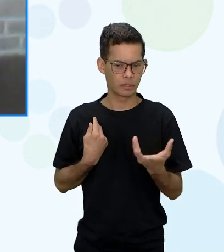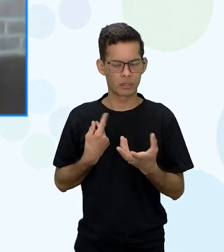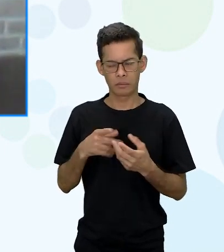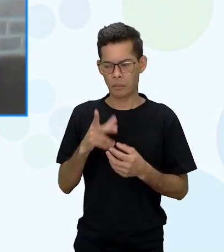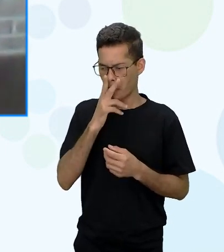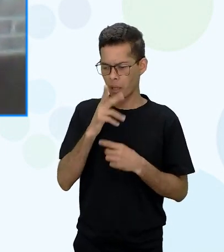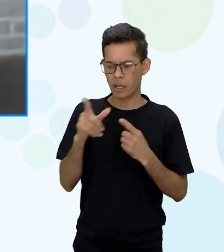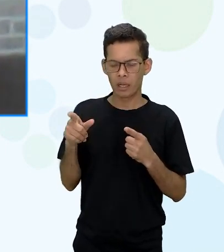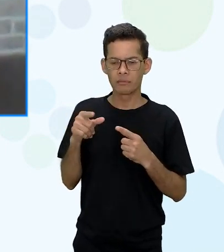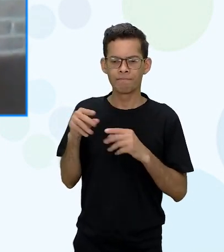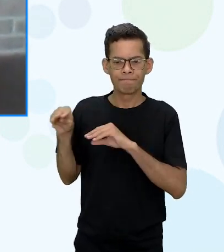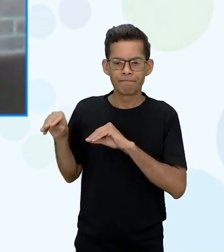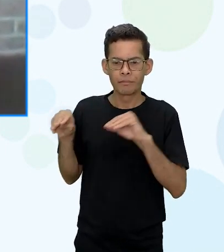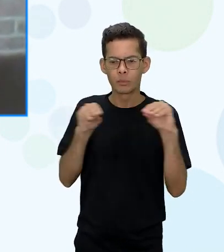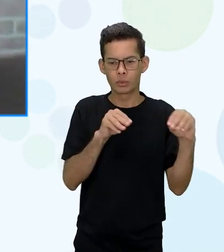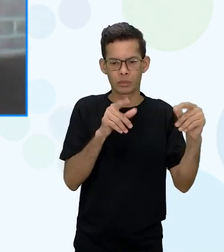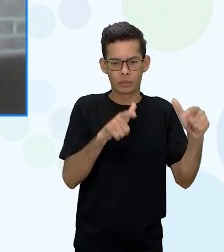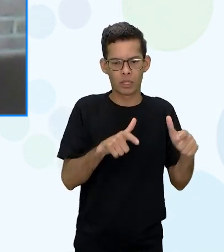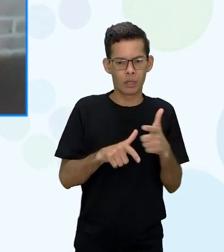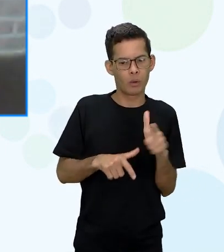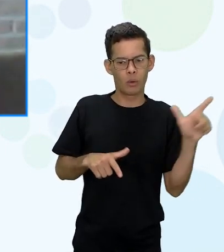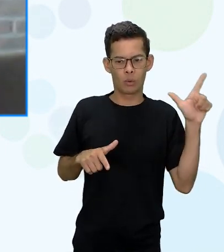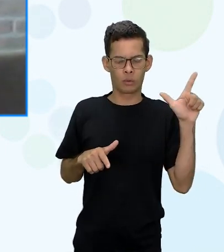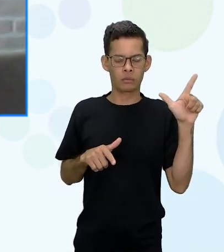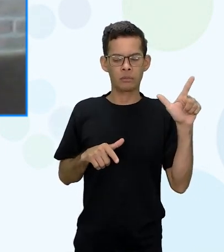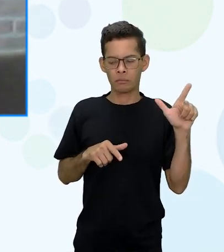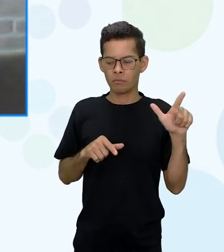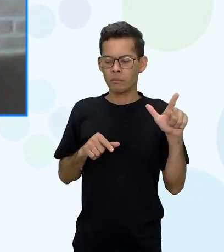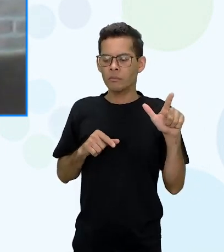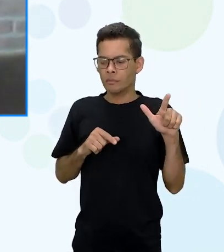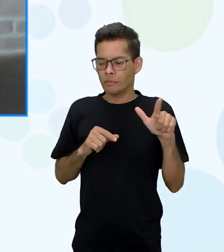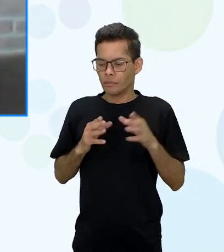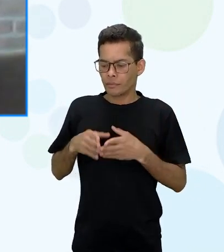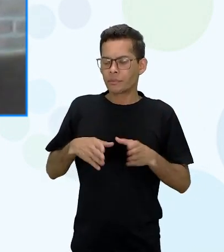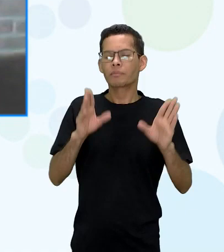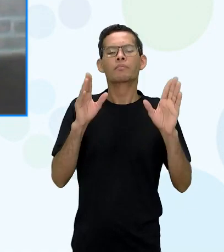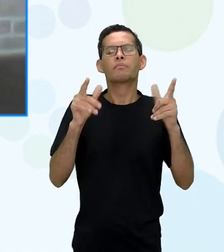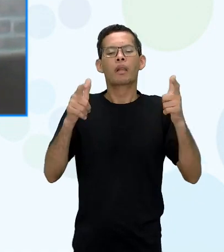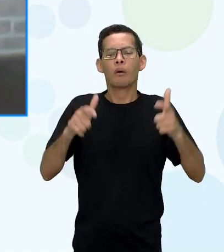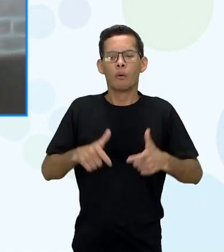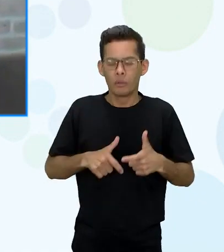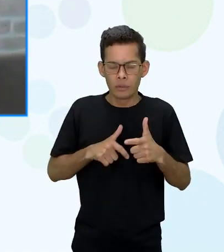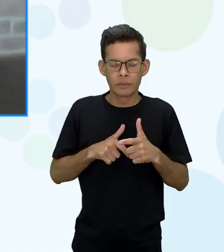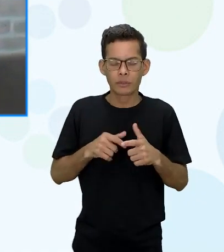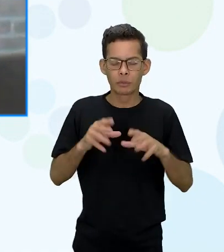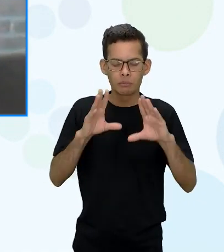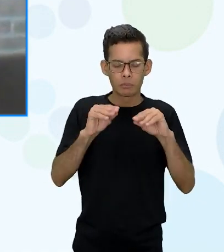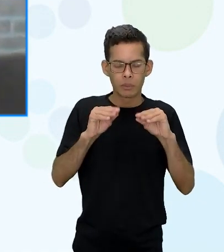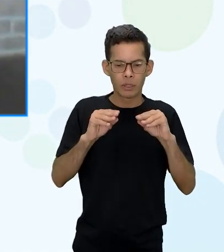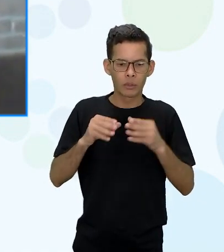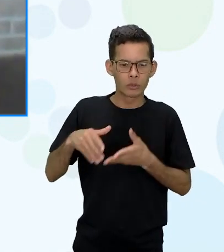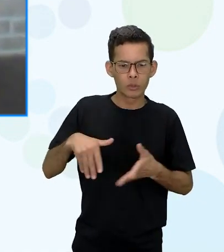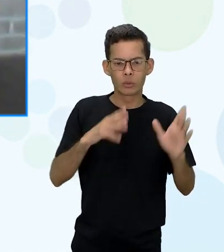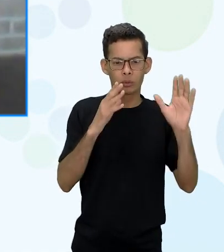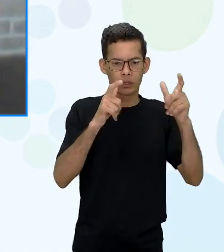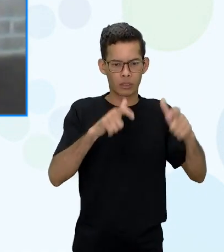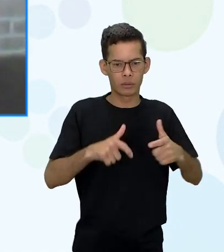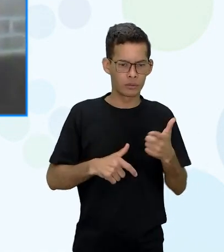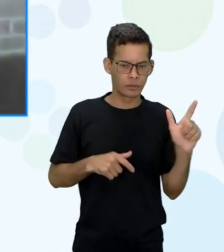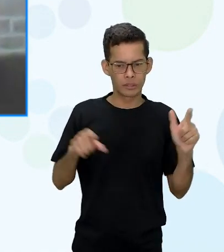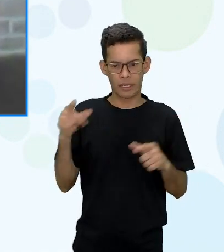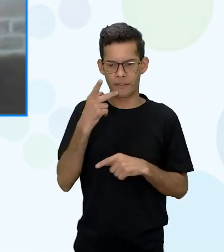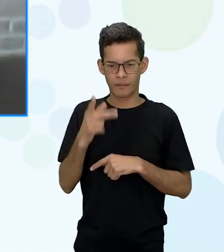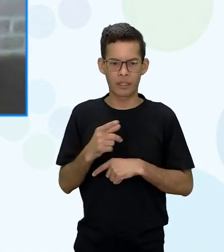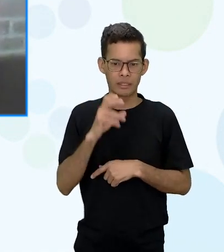mudar daquele lugar e e passar aquela noite ali de carnaval que ele até diz né que é o momento ela fala olha se eu estivesse